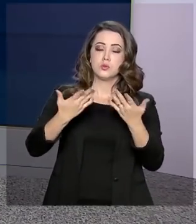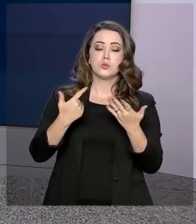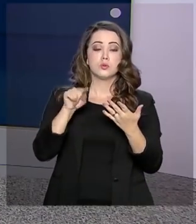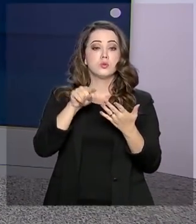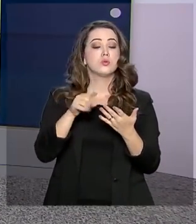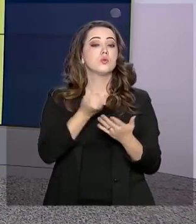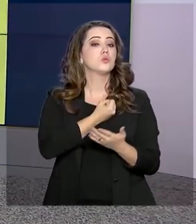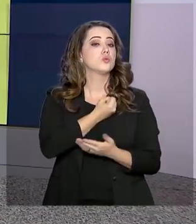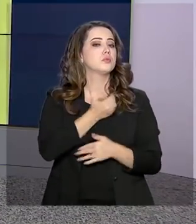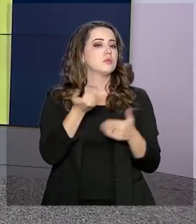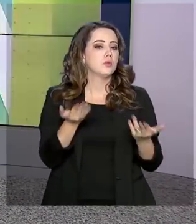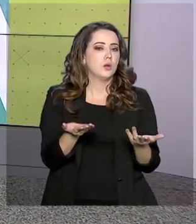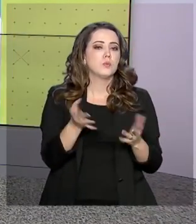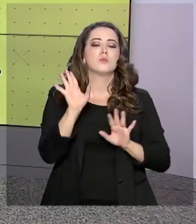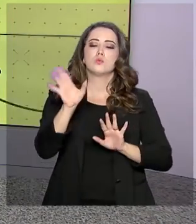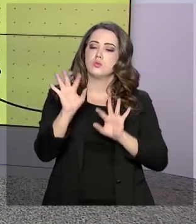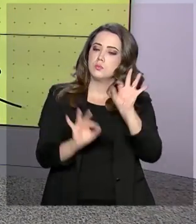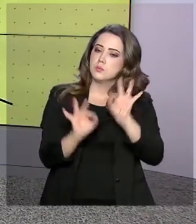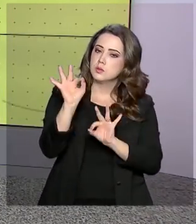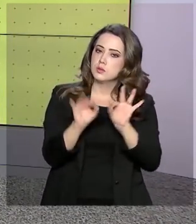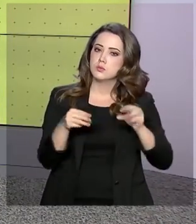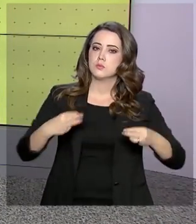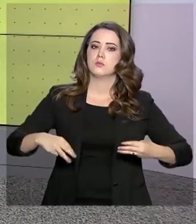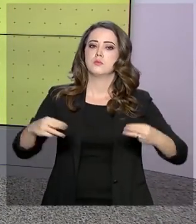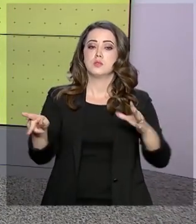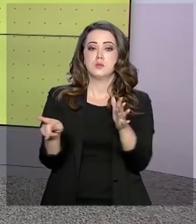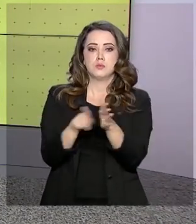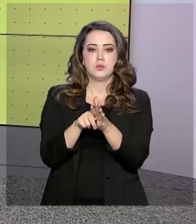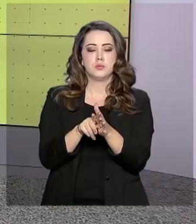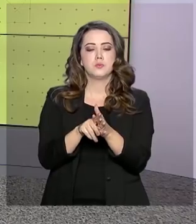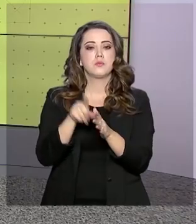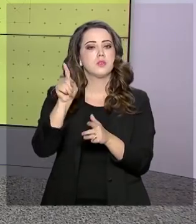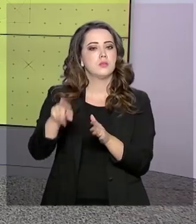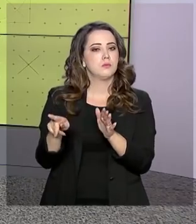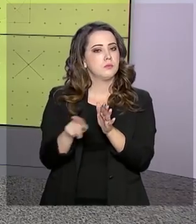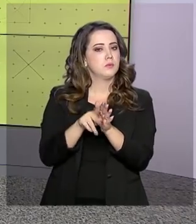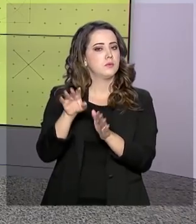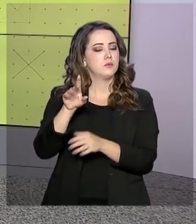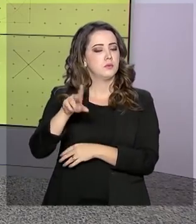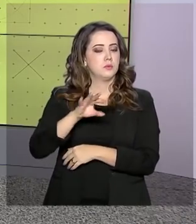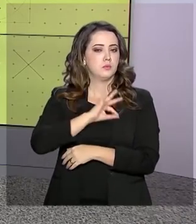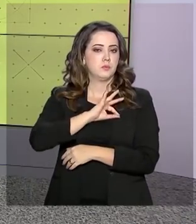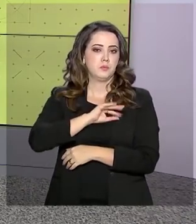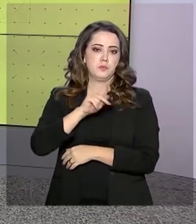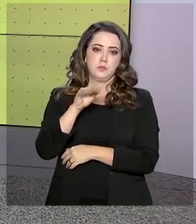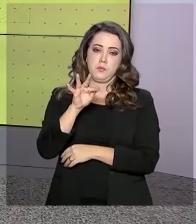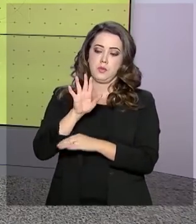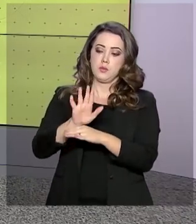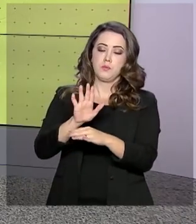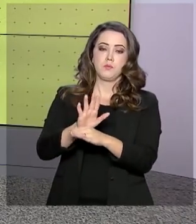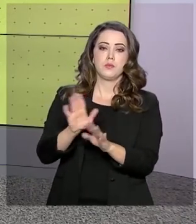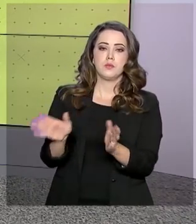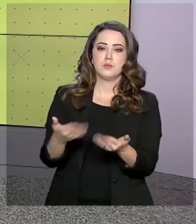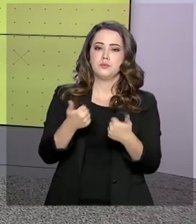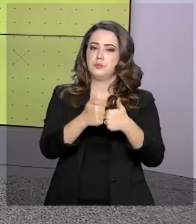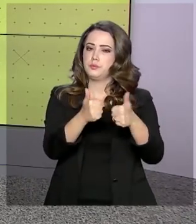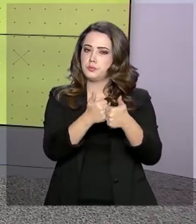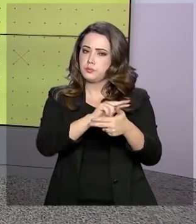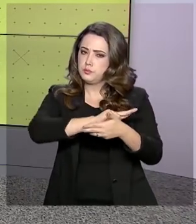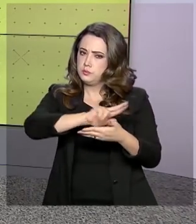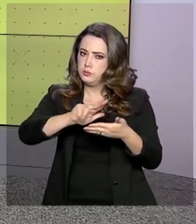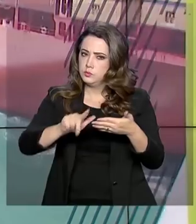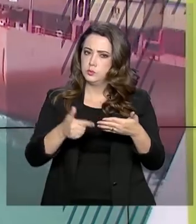obedecer ao planejamento definido pelo Ministério e caberá à Polícia Federal dar o apoio logístico e a infraestrutura